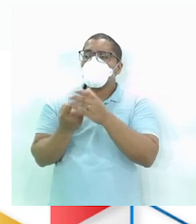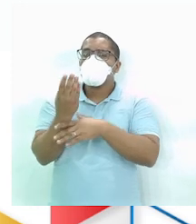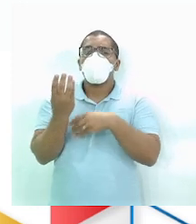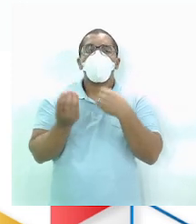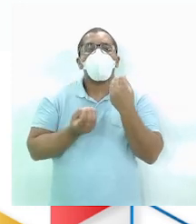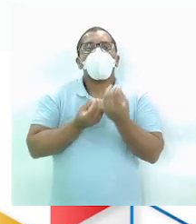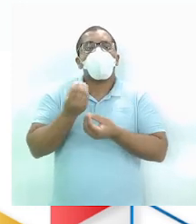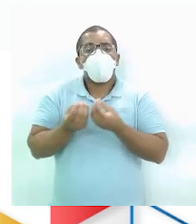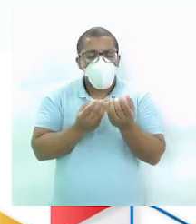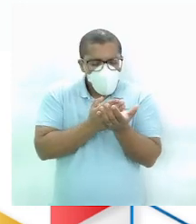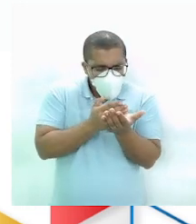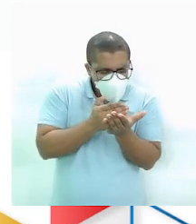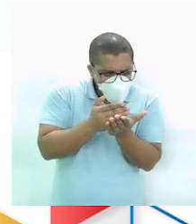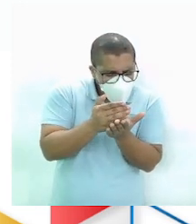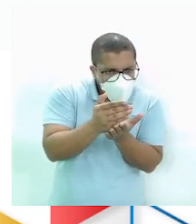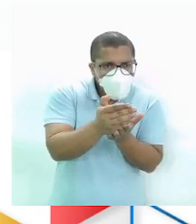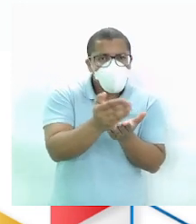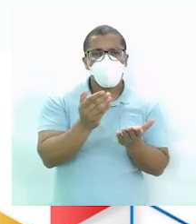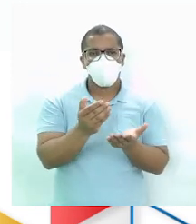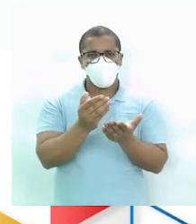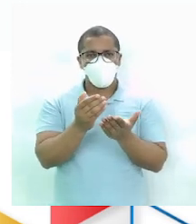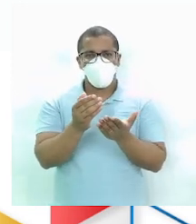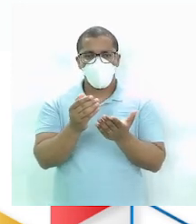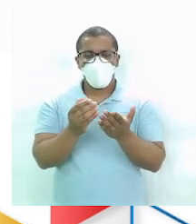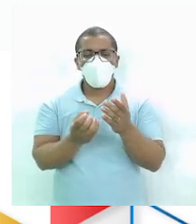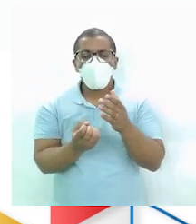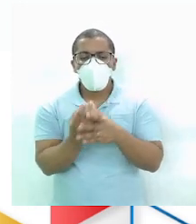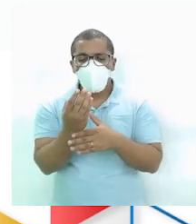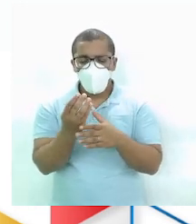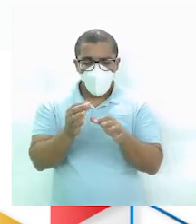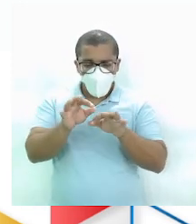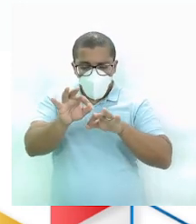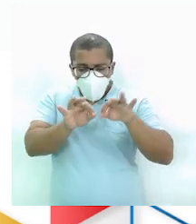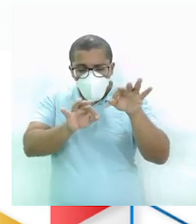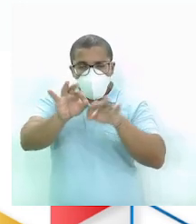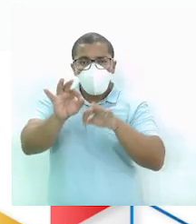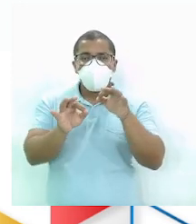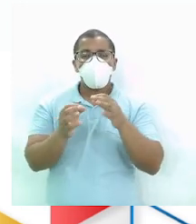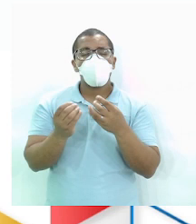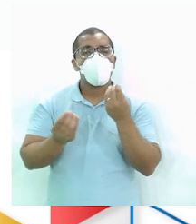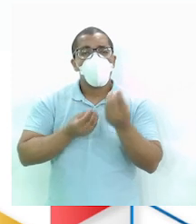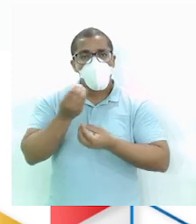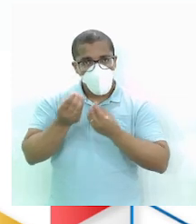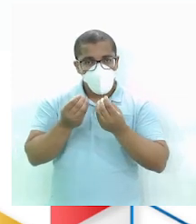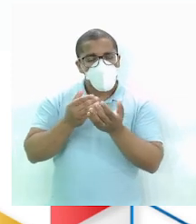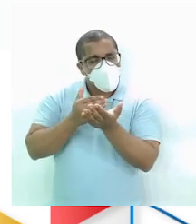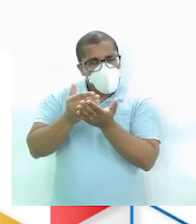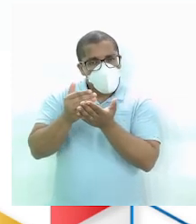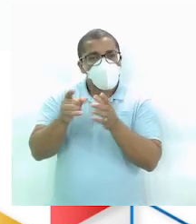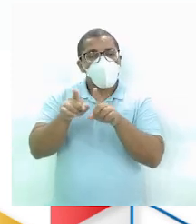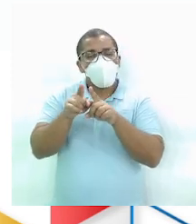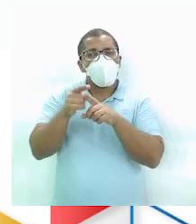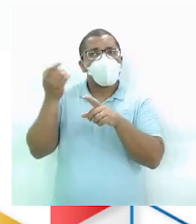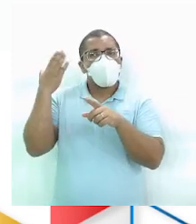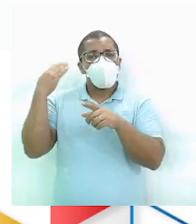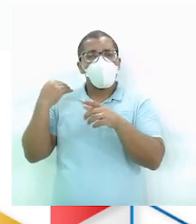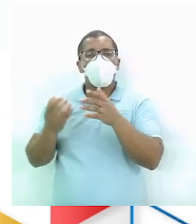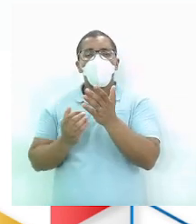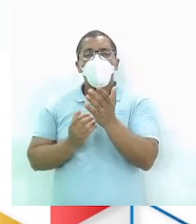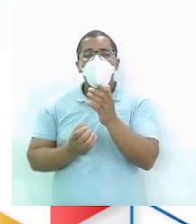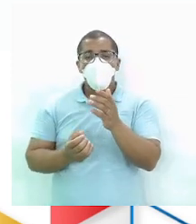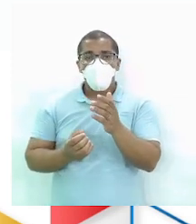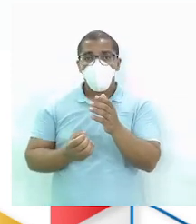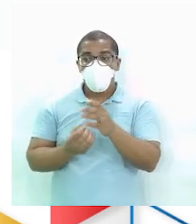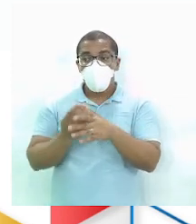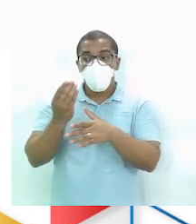Do início de como se trabalhou o fração, tá? E uma das primeiras notificações que nós temos